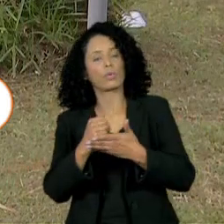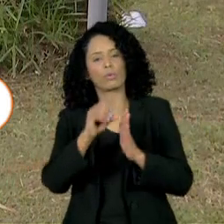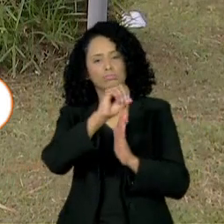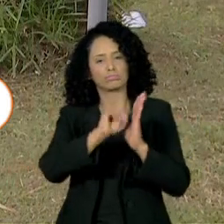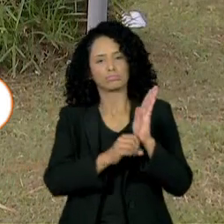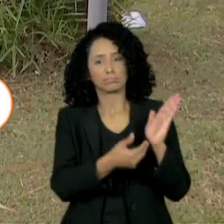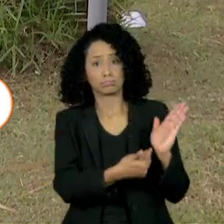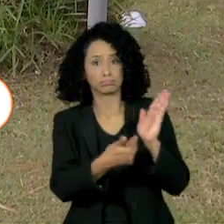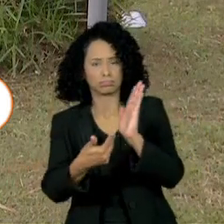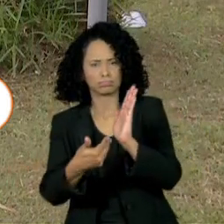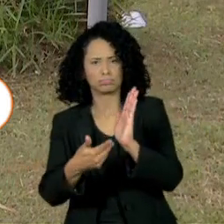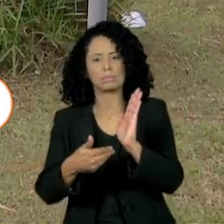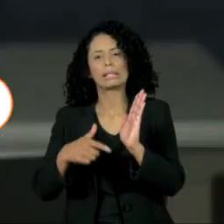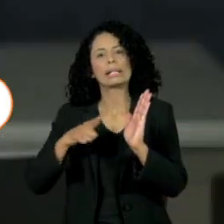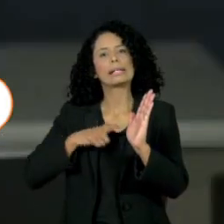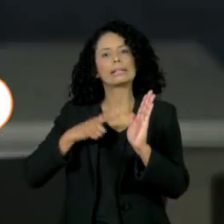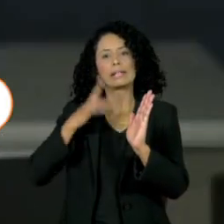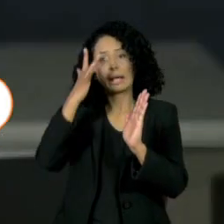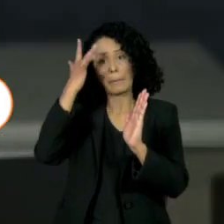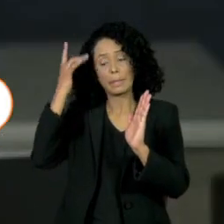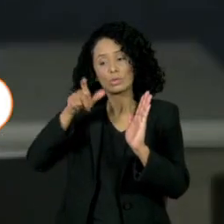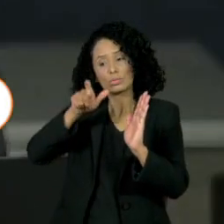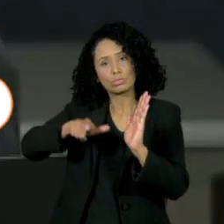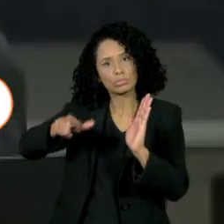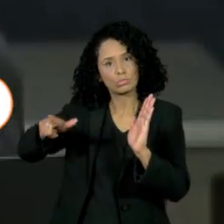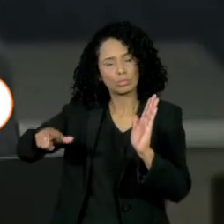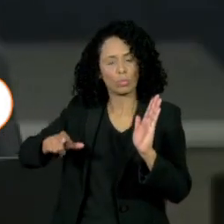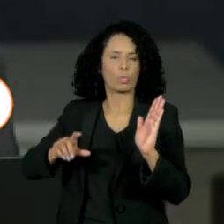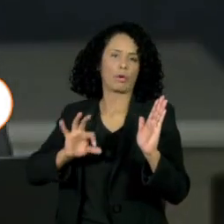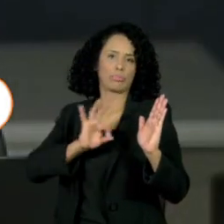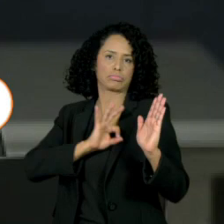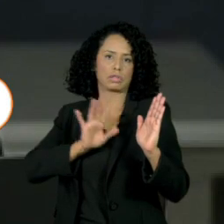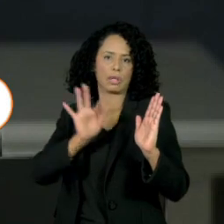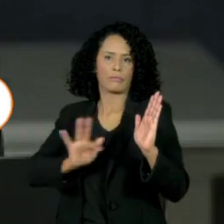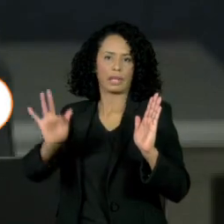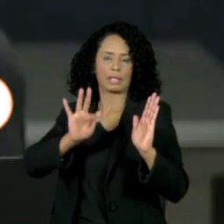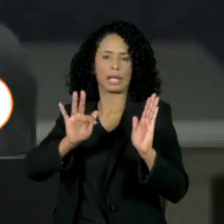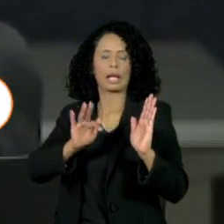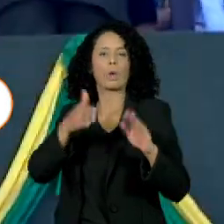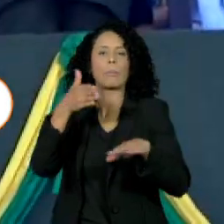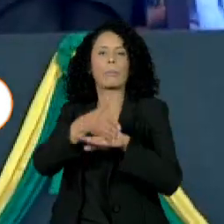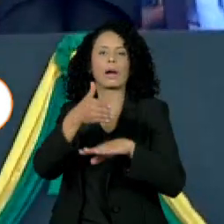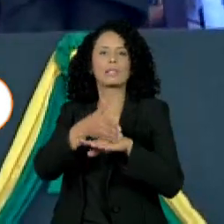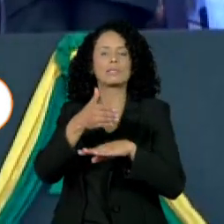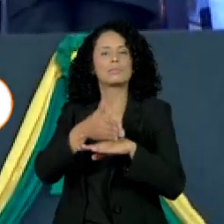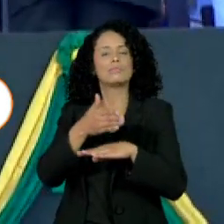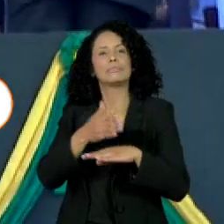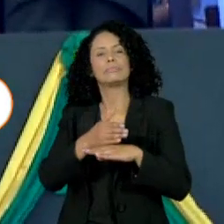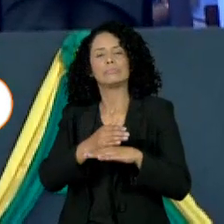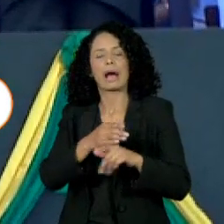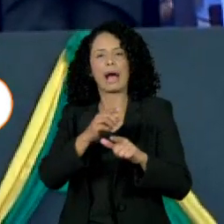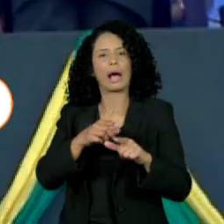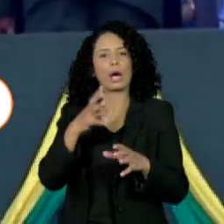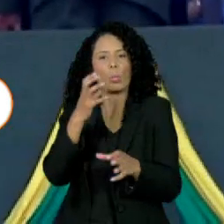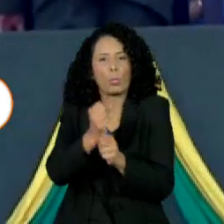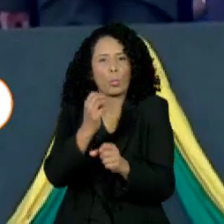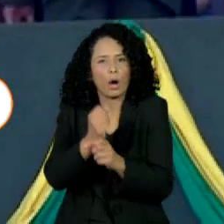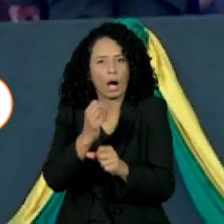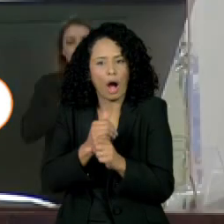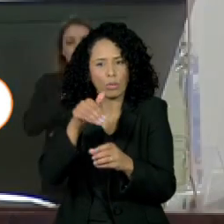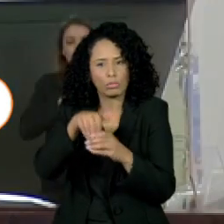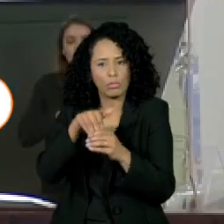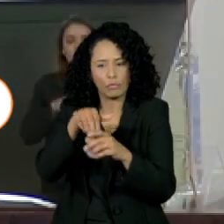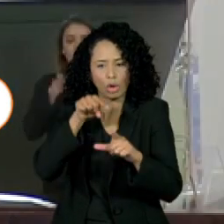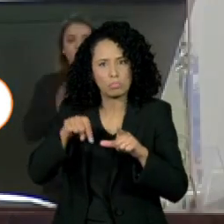indicando que agentes da Polícia Federal vão participar do processo de auditoria das urnas eletrônicas para as eleições